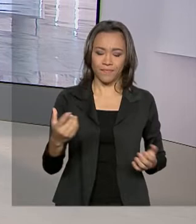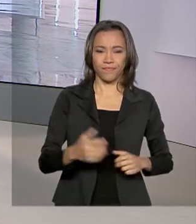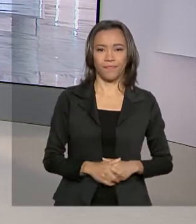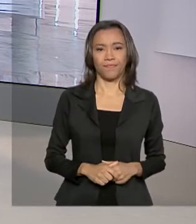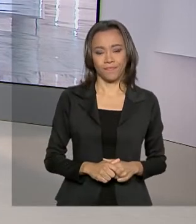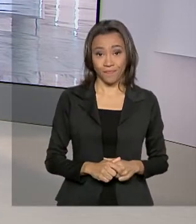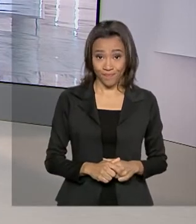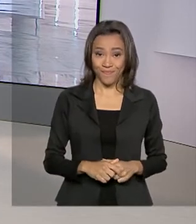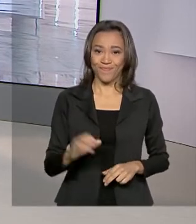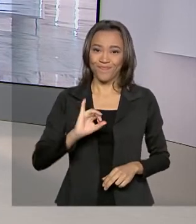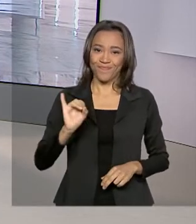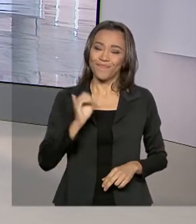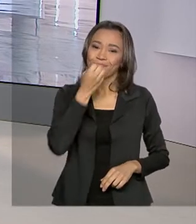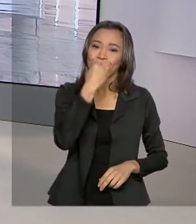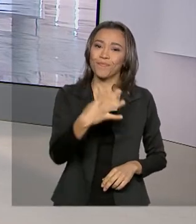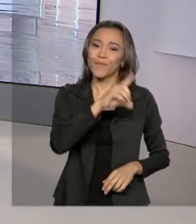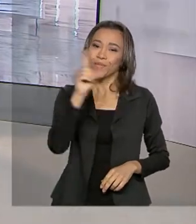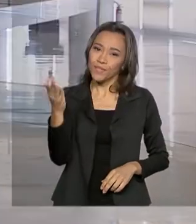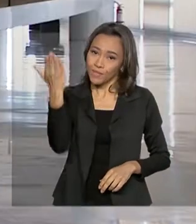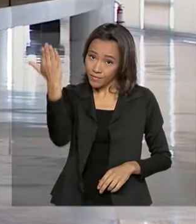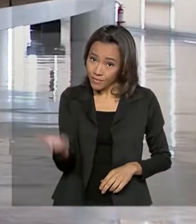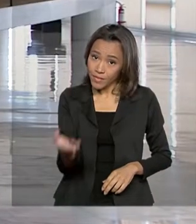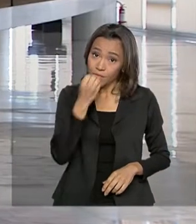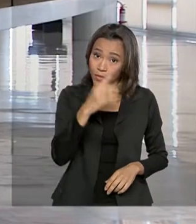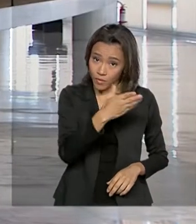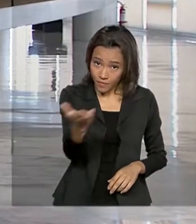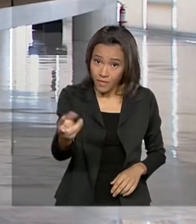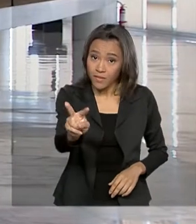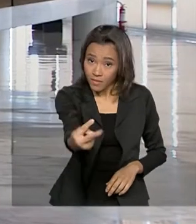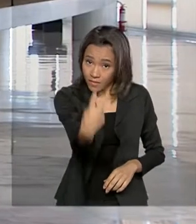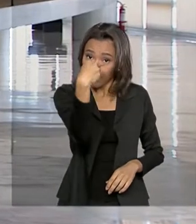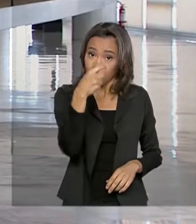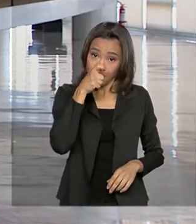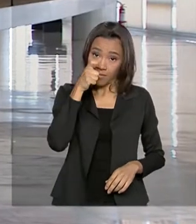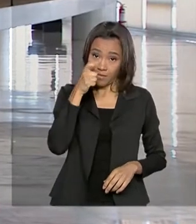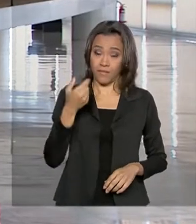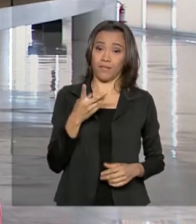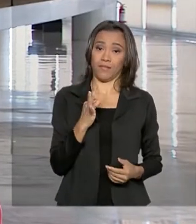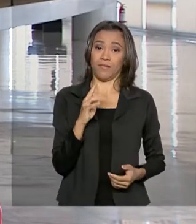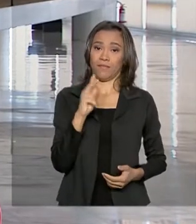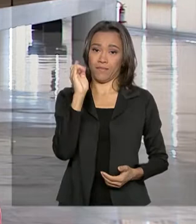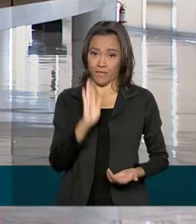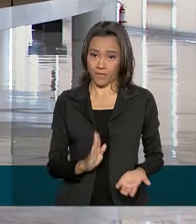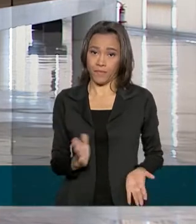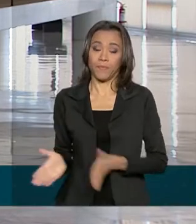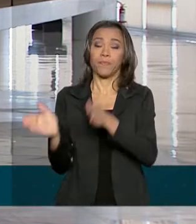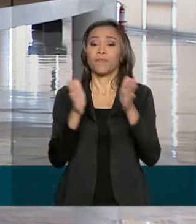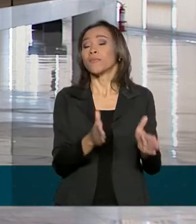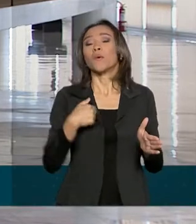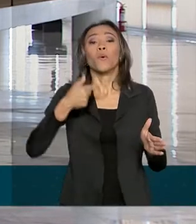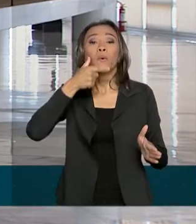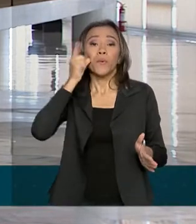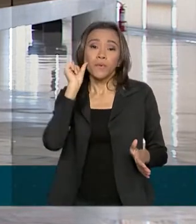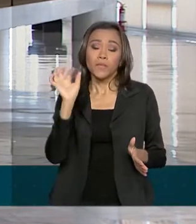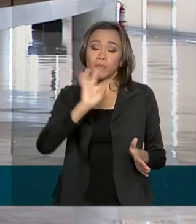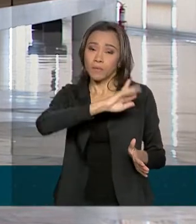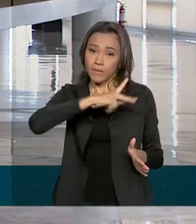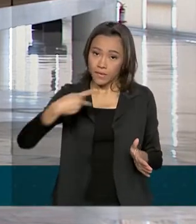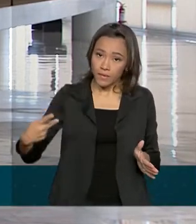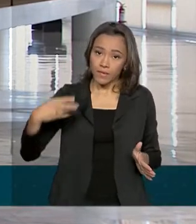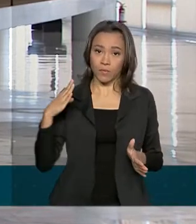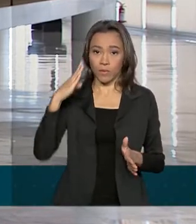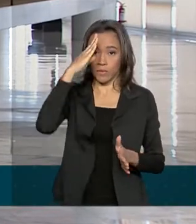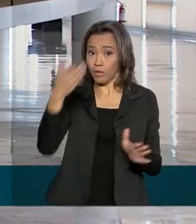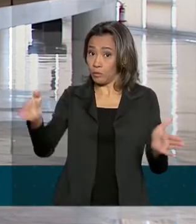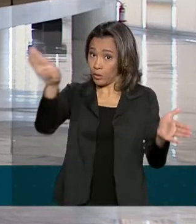Oi, Renata, bom dia para você. Bom dia para você que acompanha a TV Brasil. O presidente Jair Bolsonaro voltou ontem à Brasília depois de passar uns